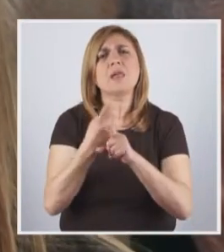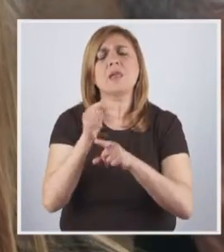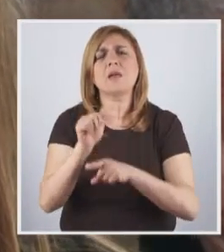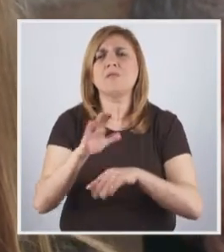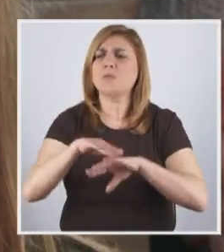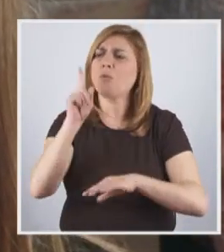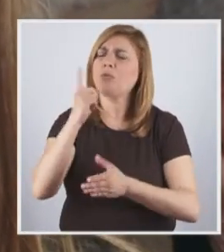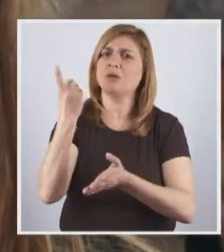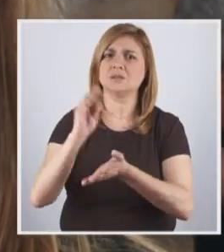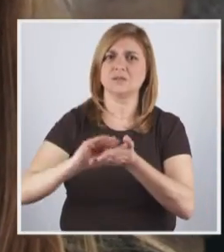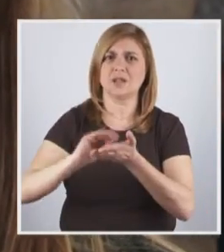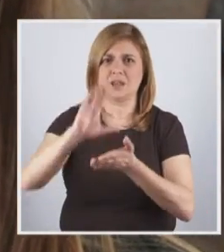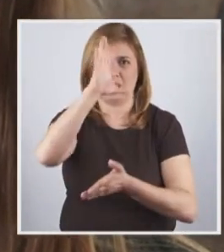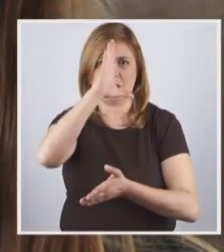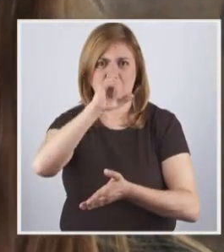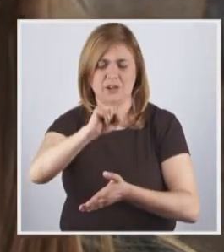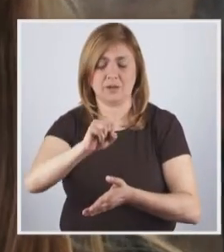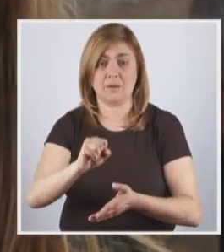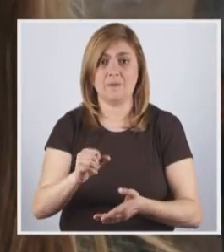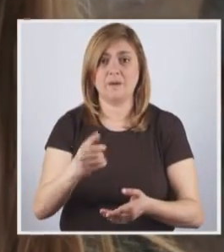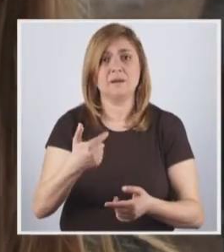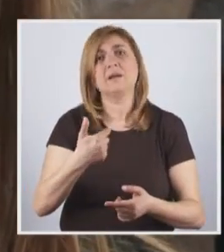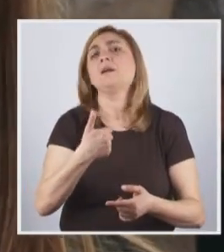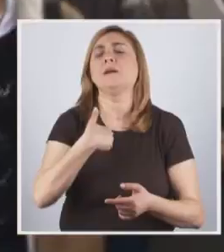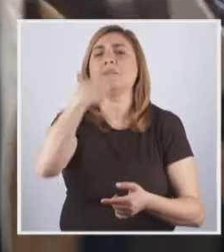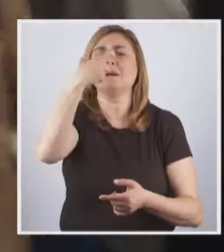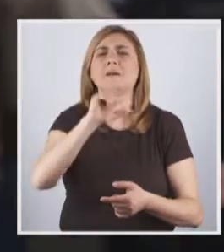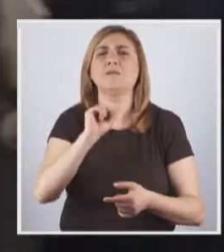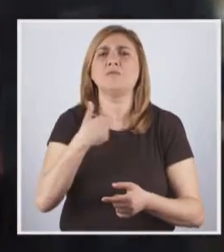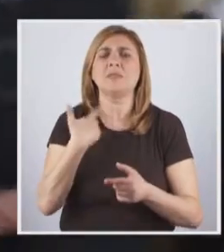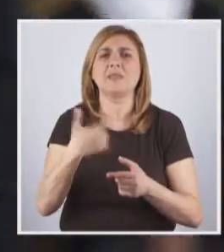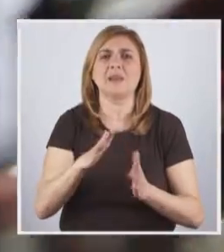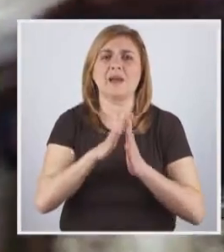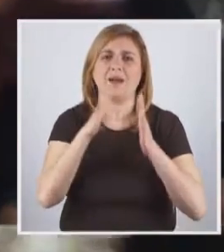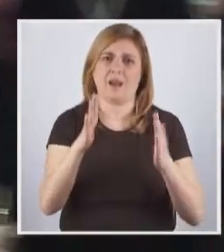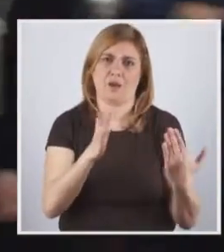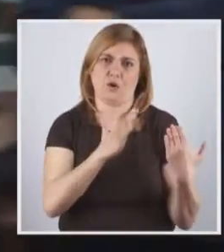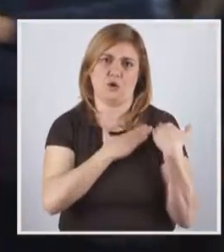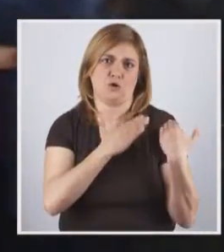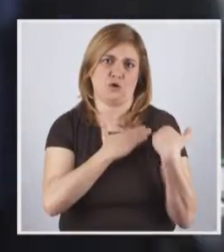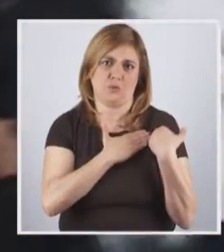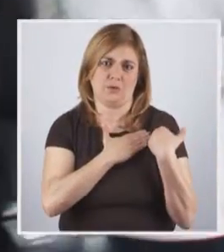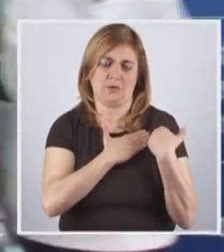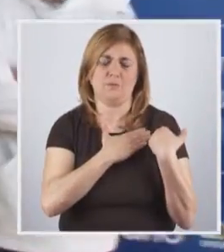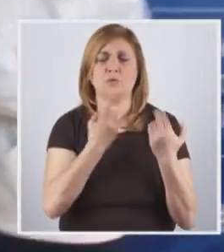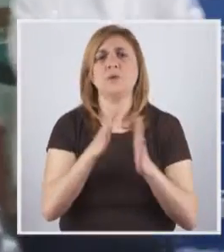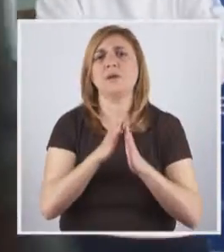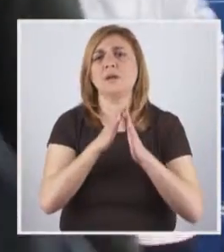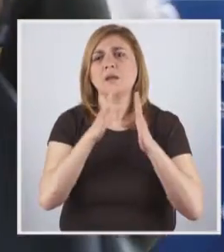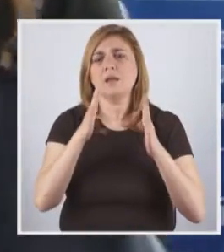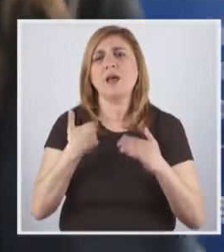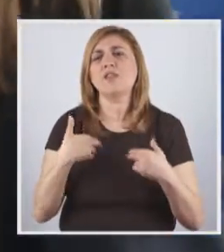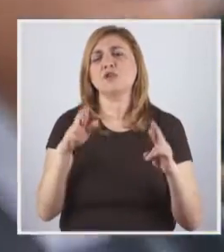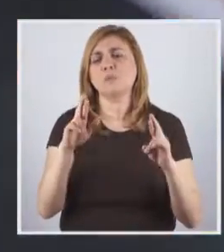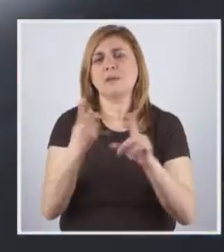em relação a uma Secretária de Estado. Acima de tudo o que eu sinto é que tenho uma enorme responsabilidade, tenho enormes